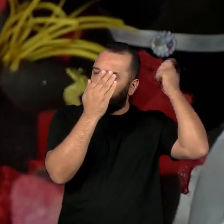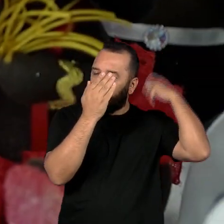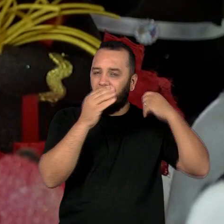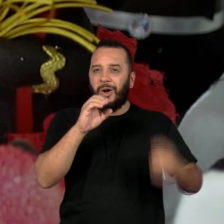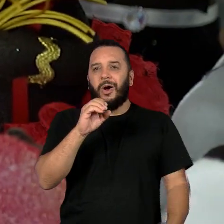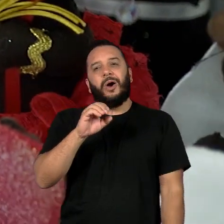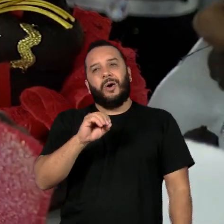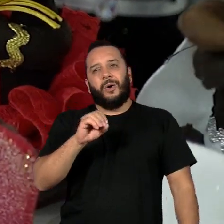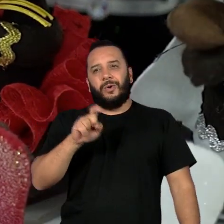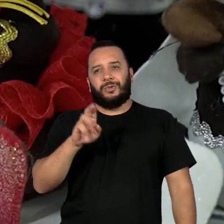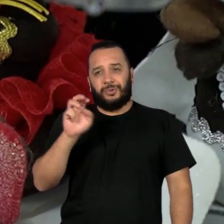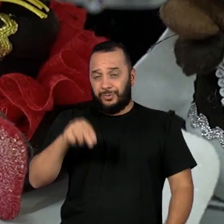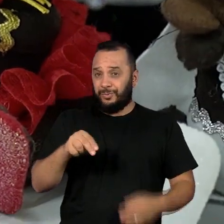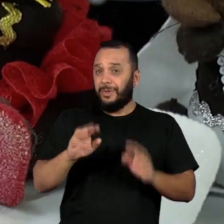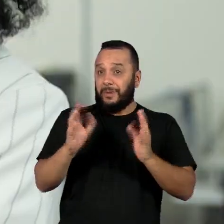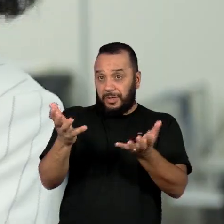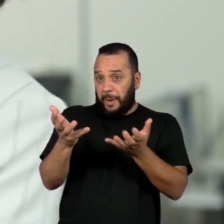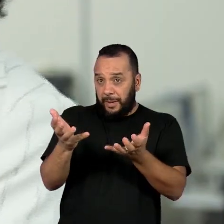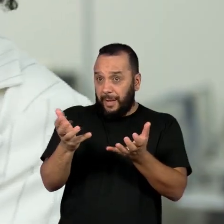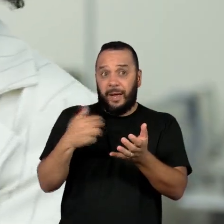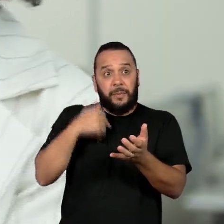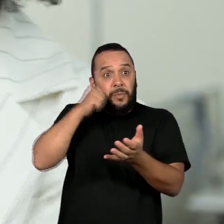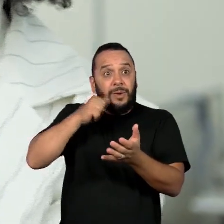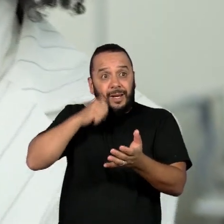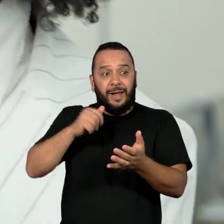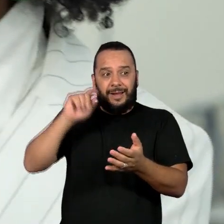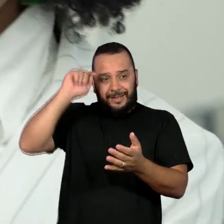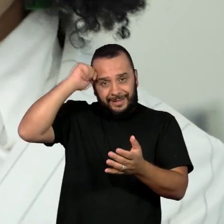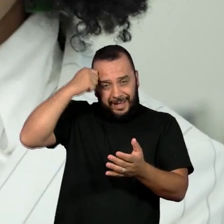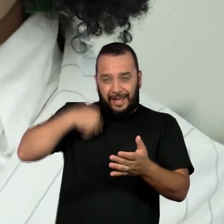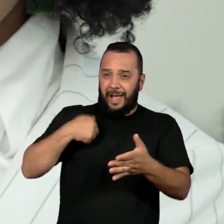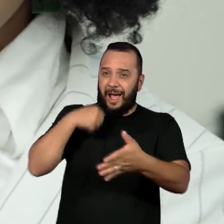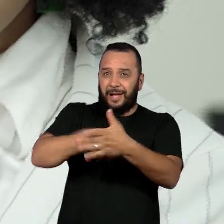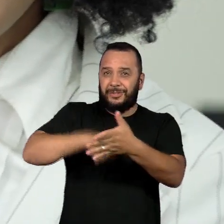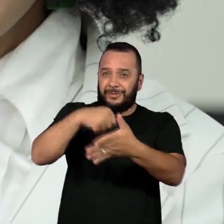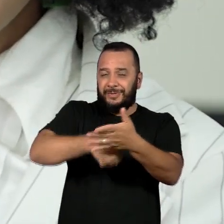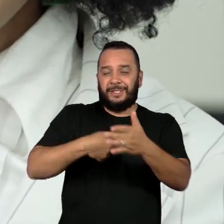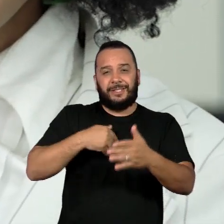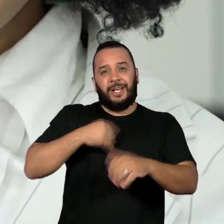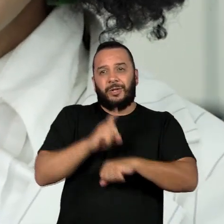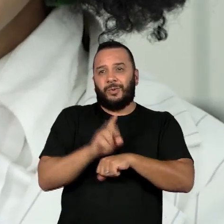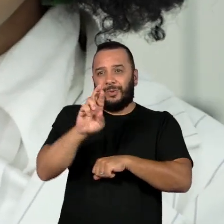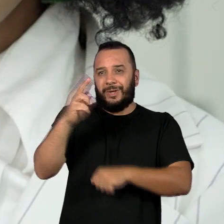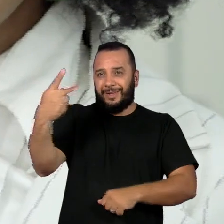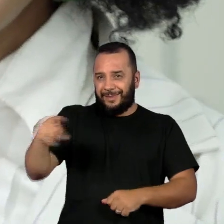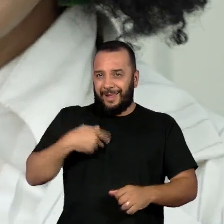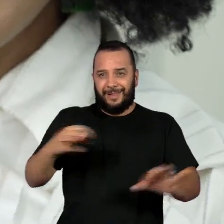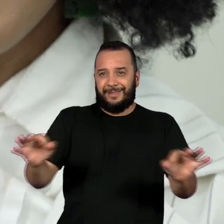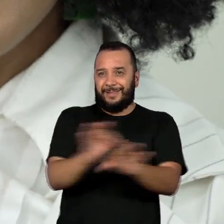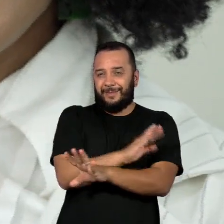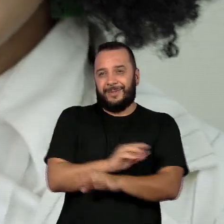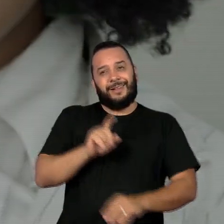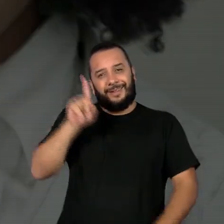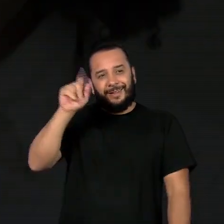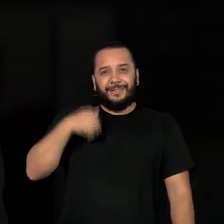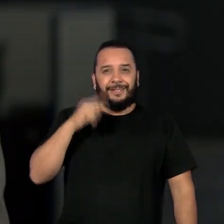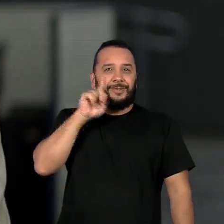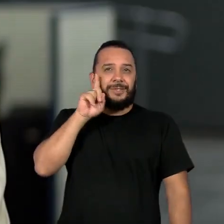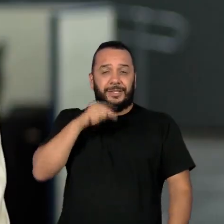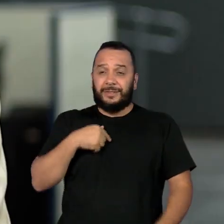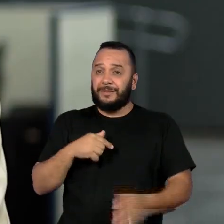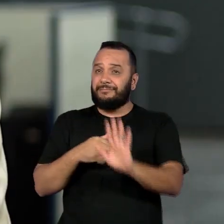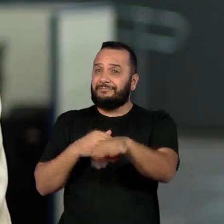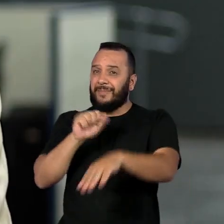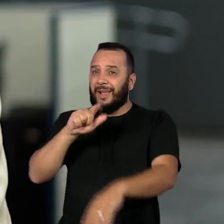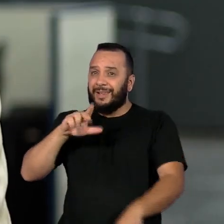assim, ela está procurando mulheres negras que são ativistas para ela terminar o doutorado dela, que é na Universidade de Ohio. Ela falou, Aline, você aceita eu